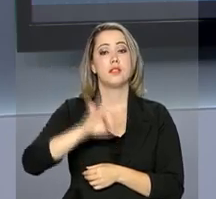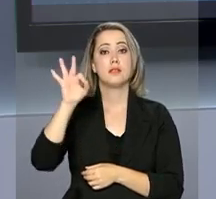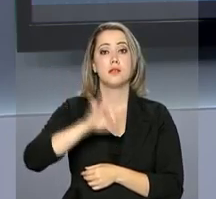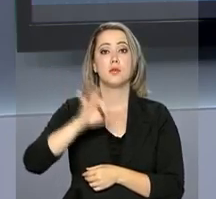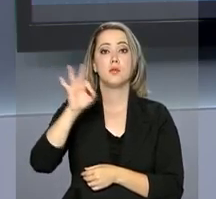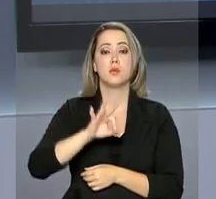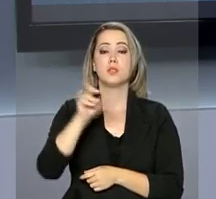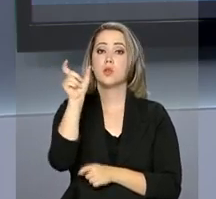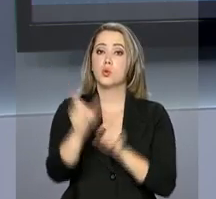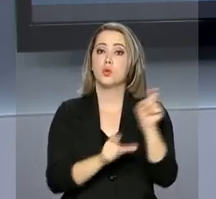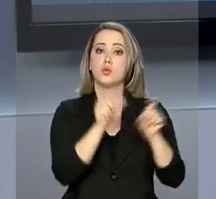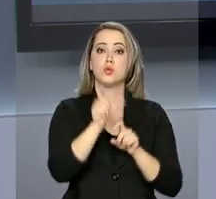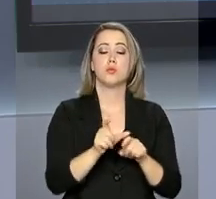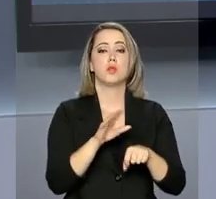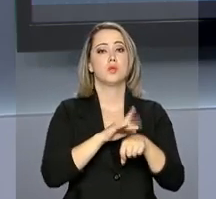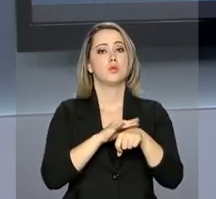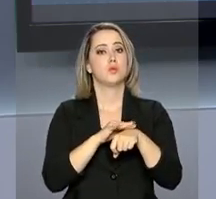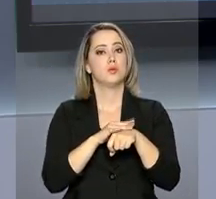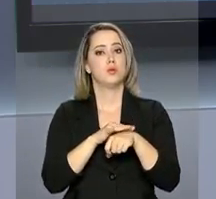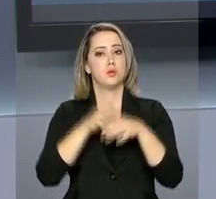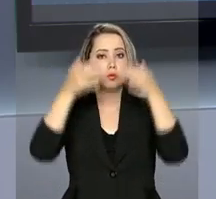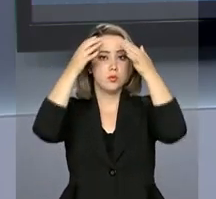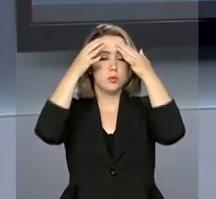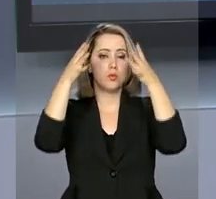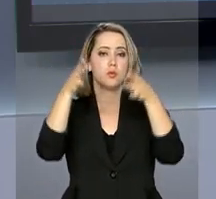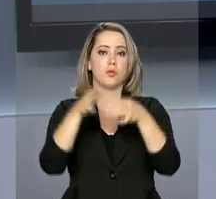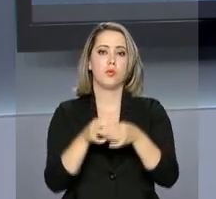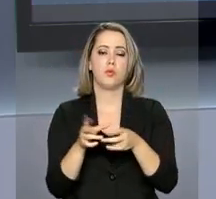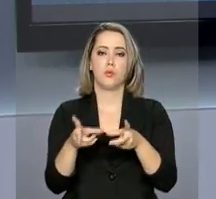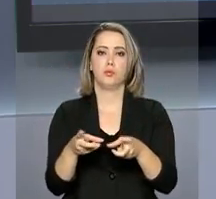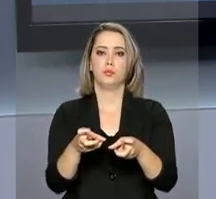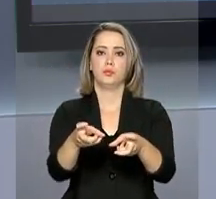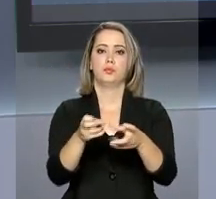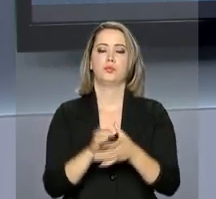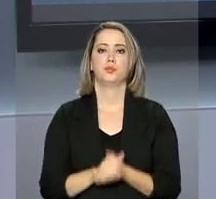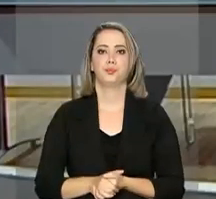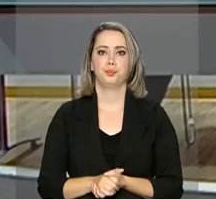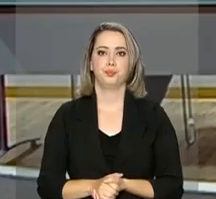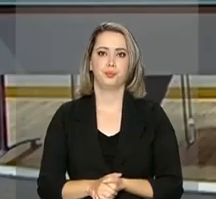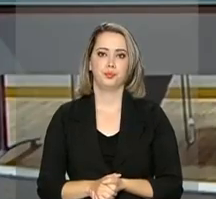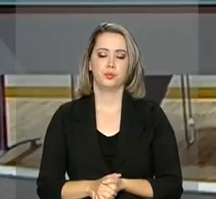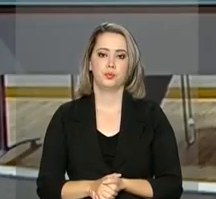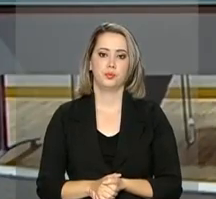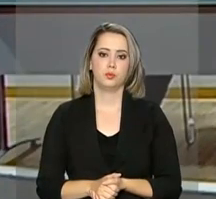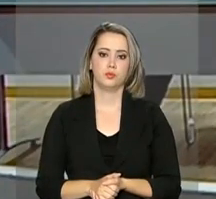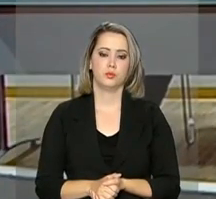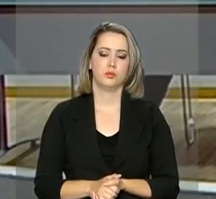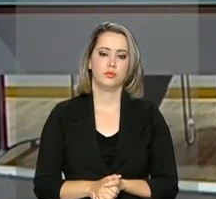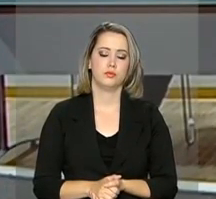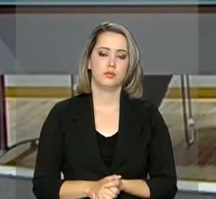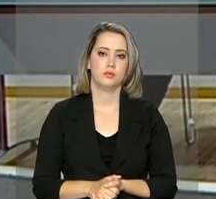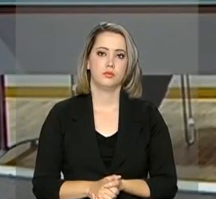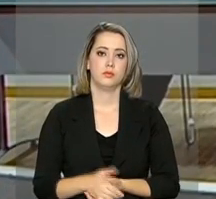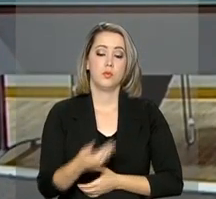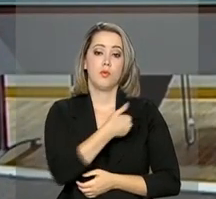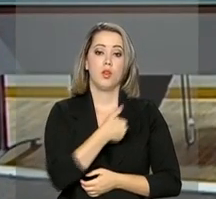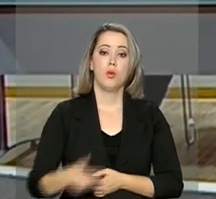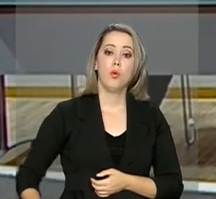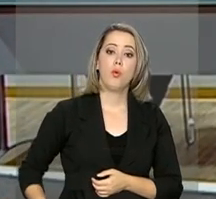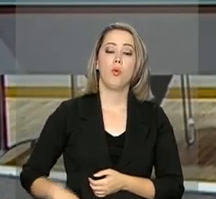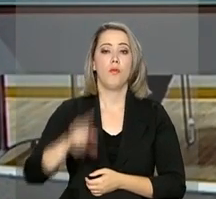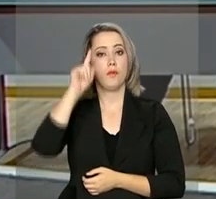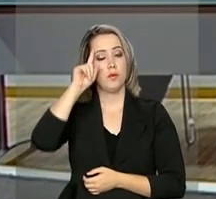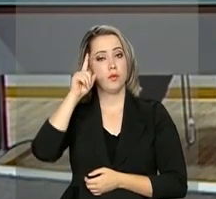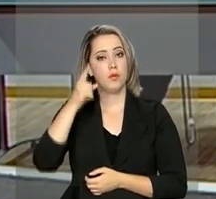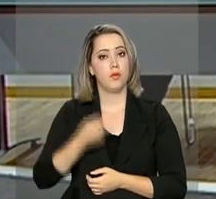no número de casos de doenças provocadas pelo Zika vírus. O governo resolveu decretar